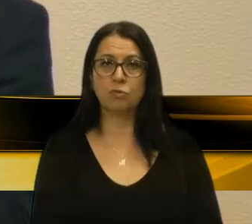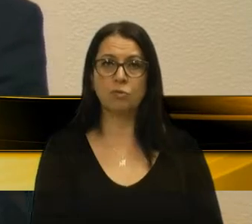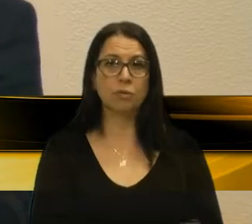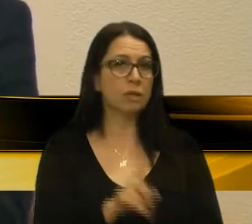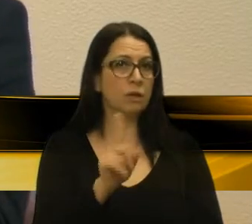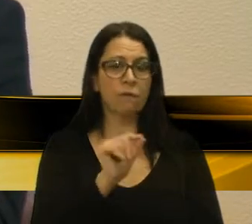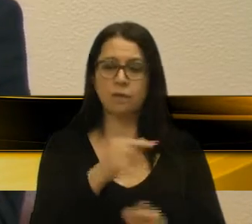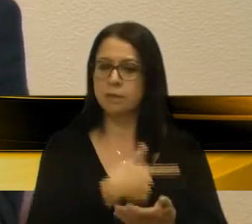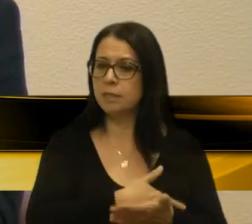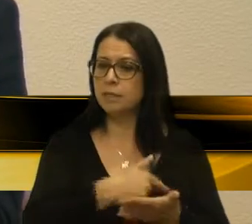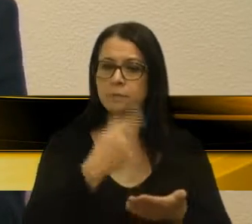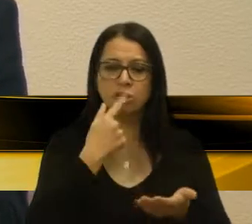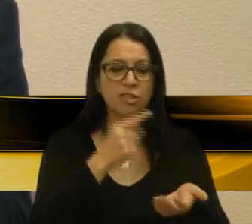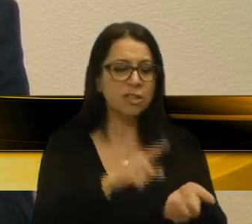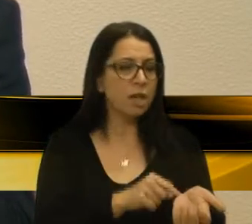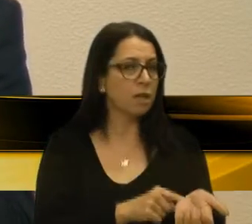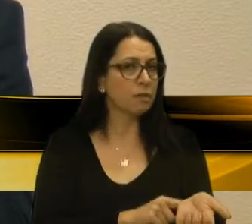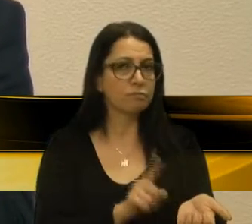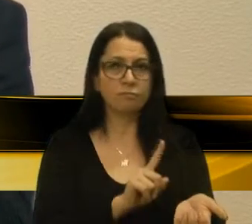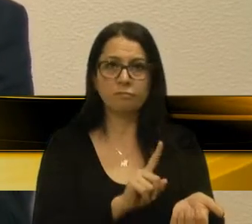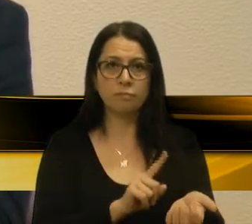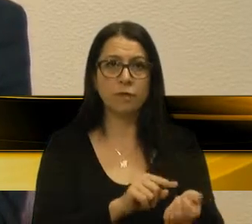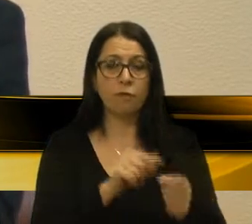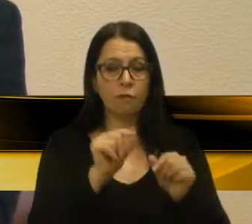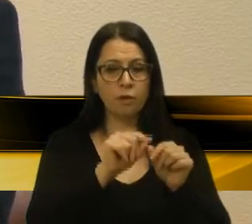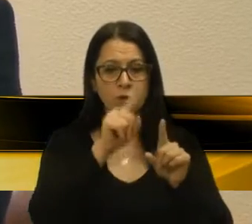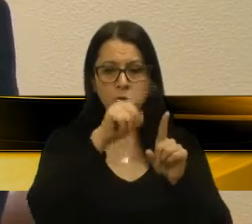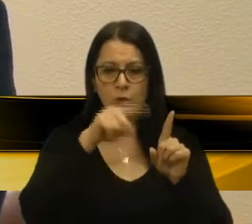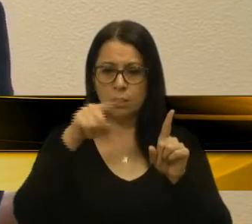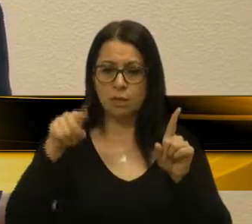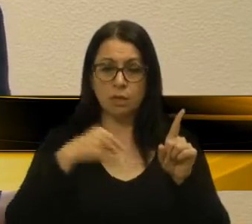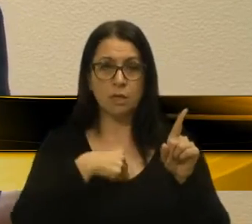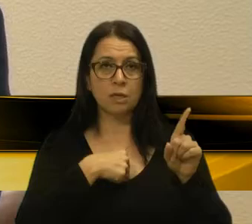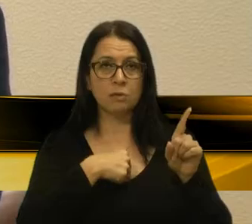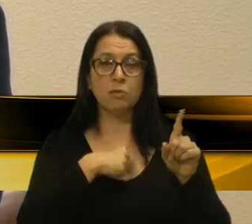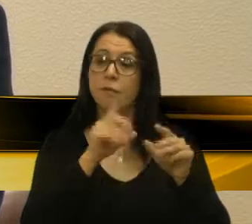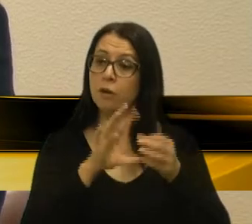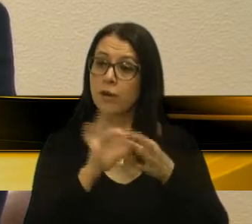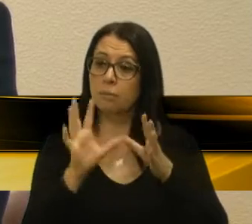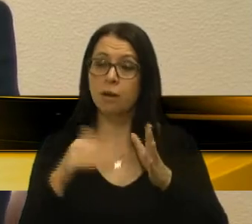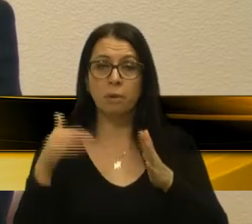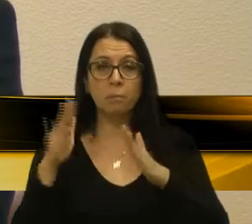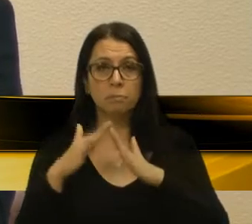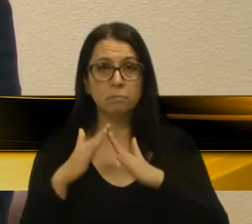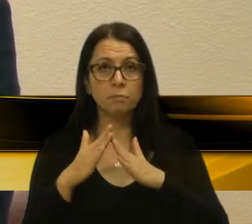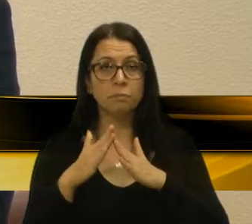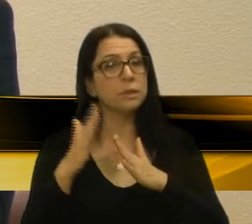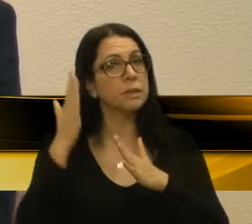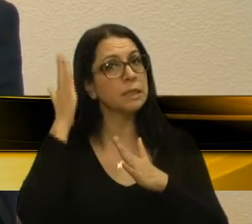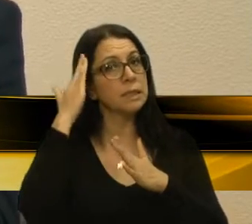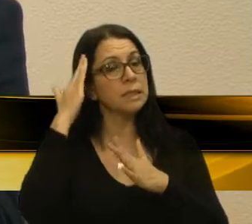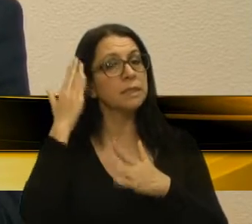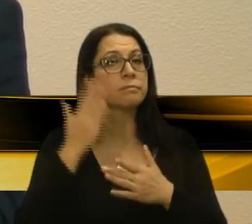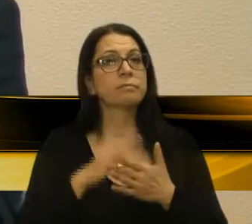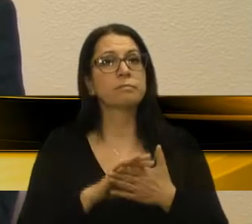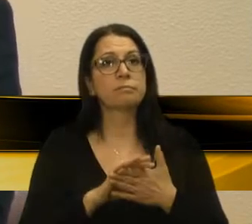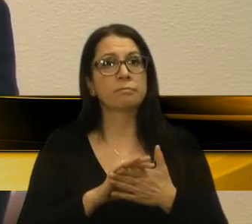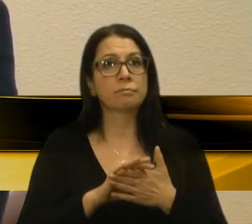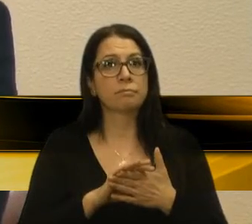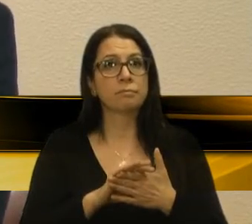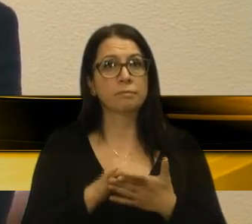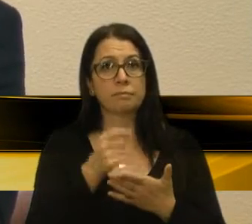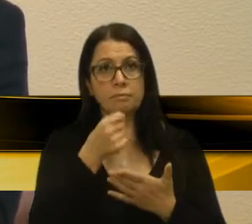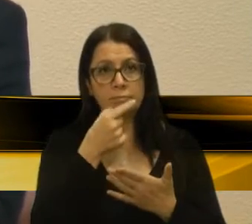foi feito o exame de sangue, foi feito um eletrocardiograma, essa senhora foi liberada e a gente sabe que com